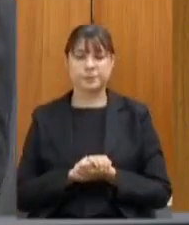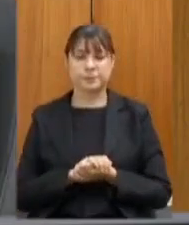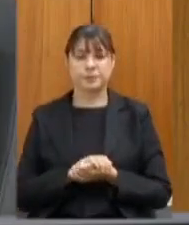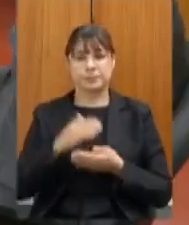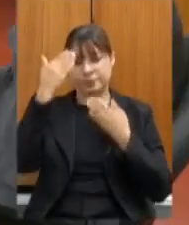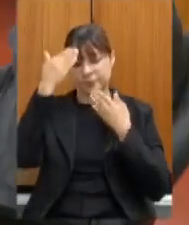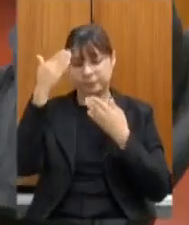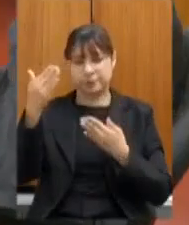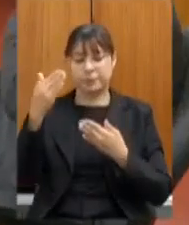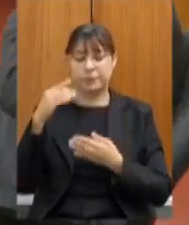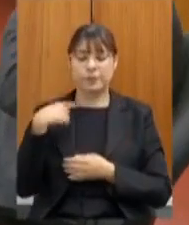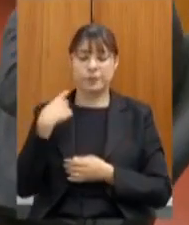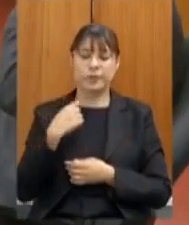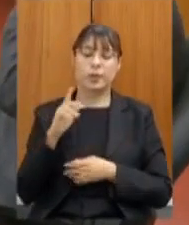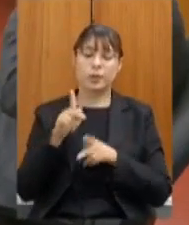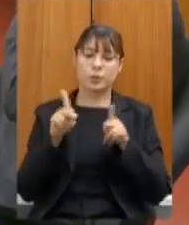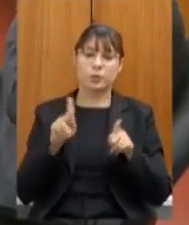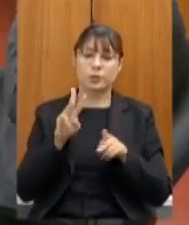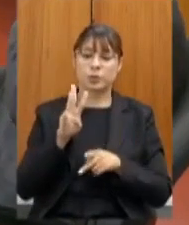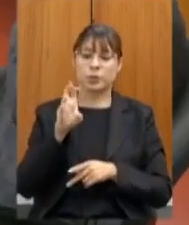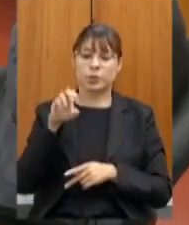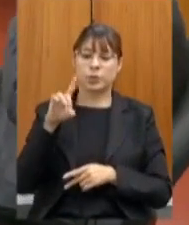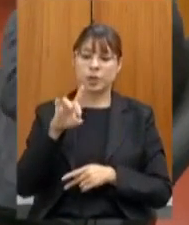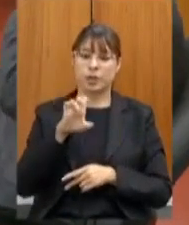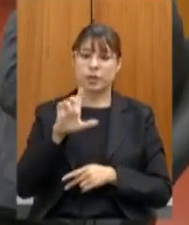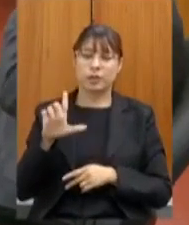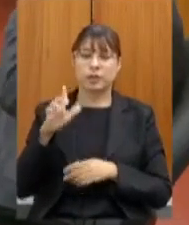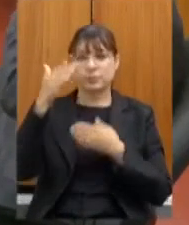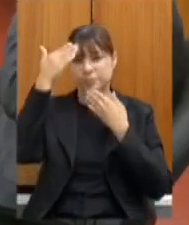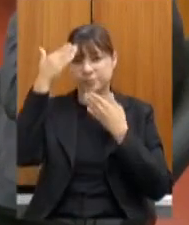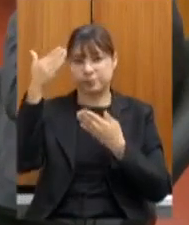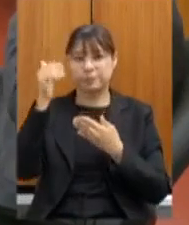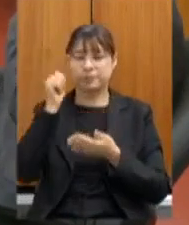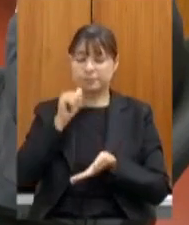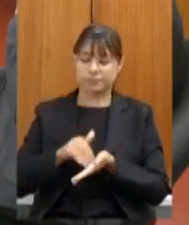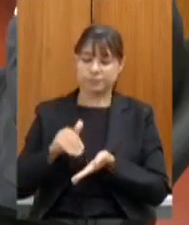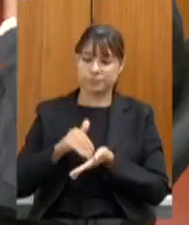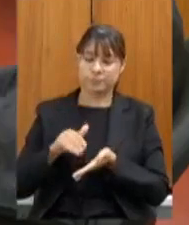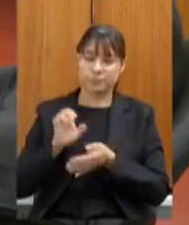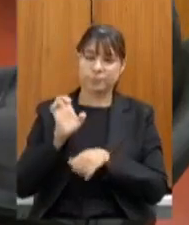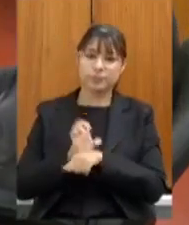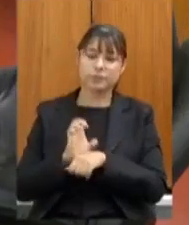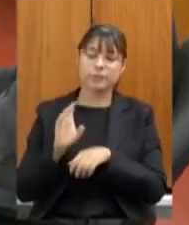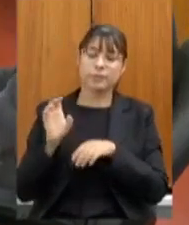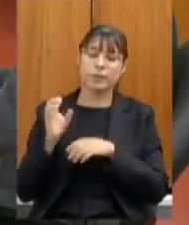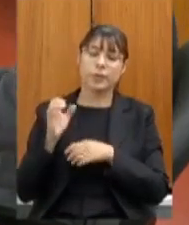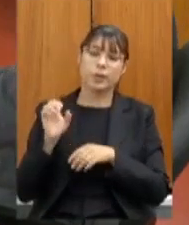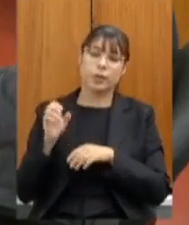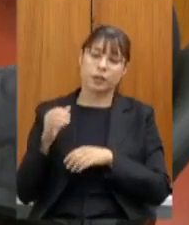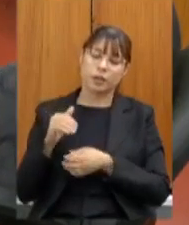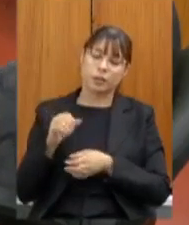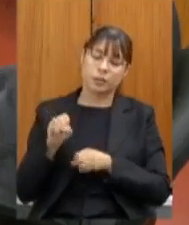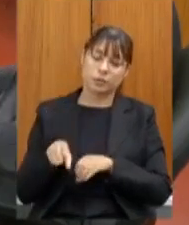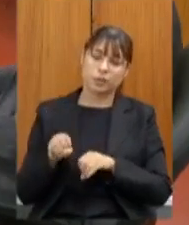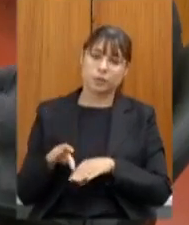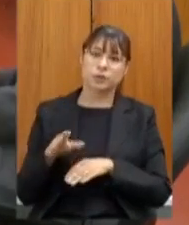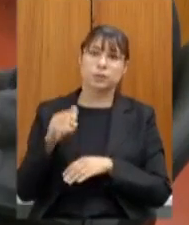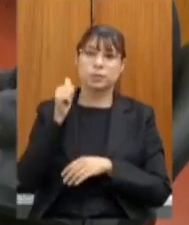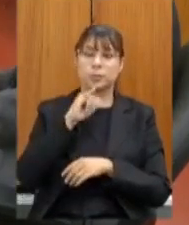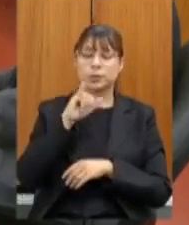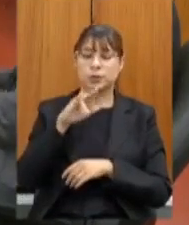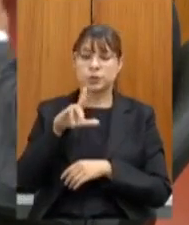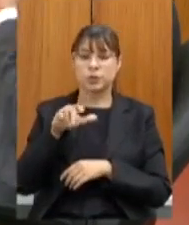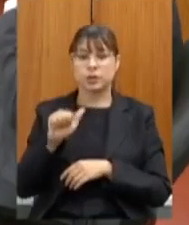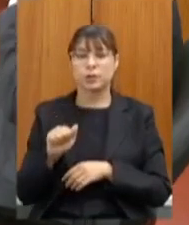obrigada deputado professor Wendel agradecer a secretária de Estado da Educação Júlia Figueiredo Goitacá